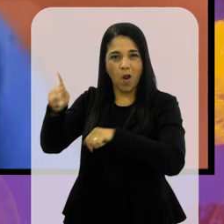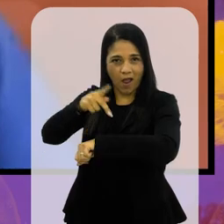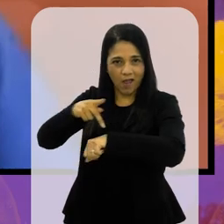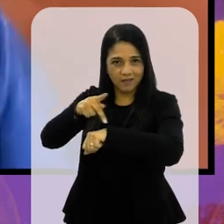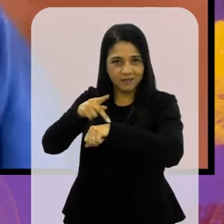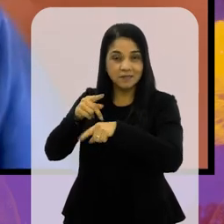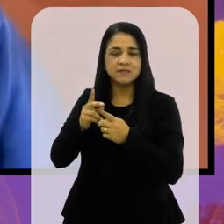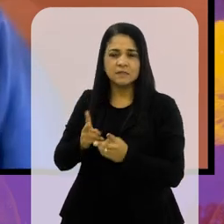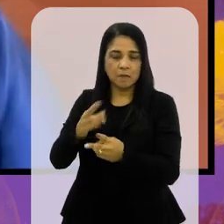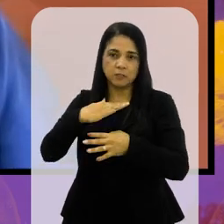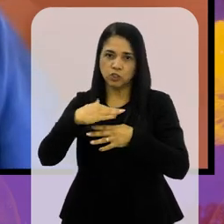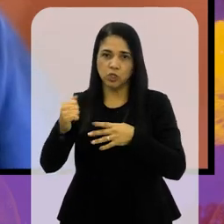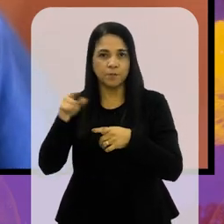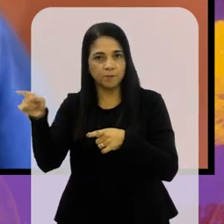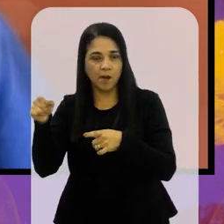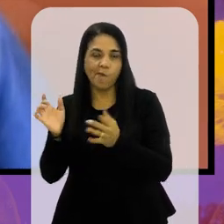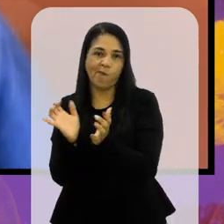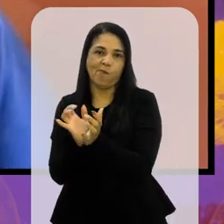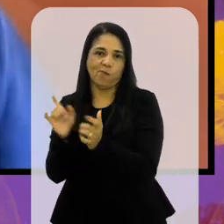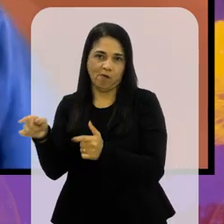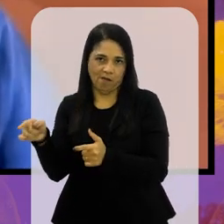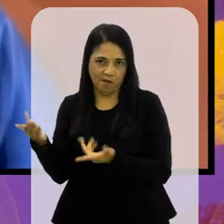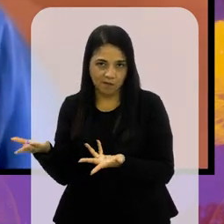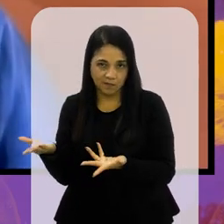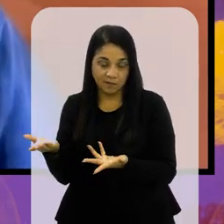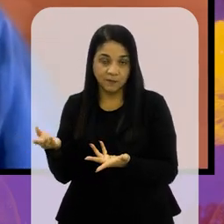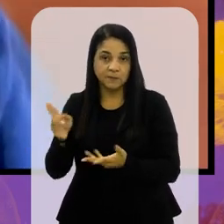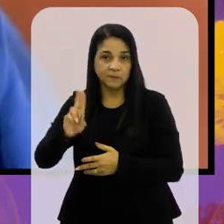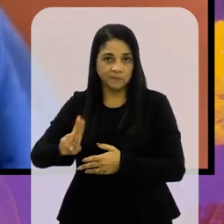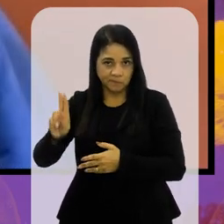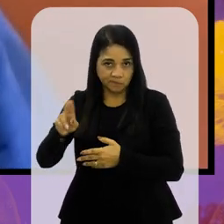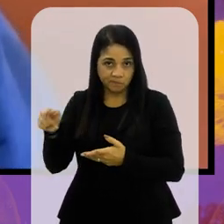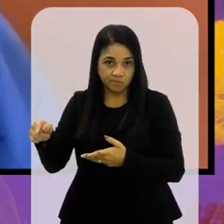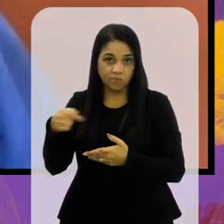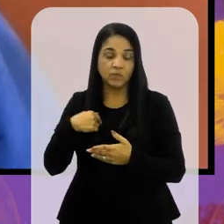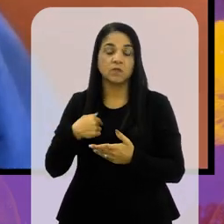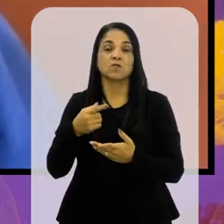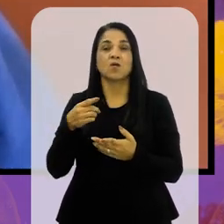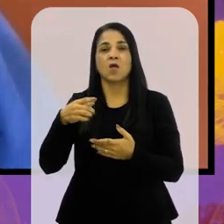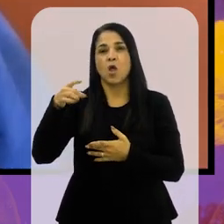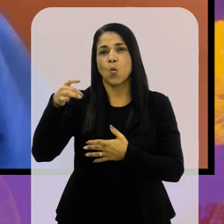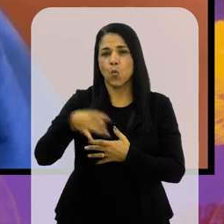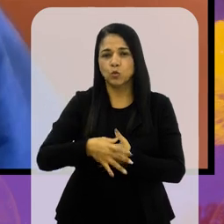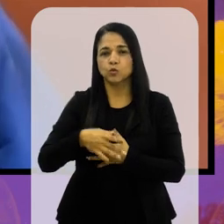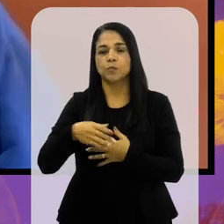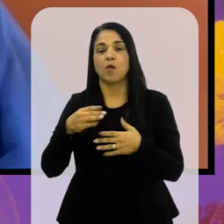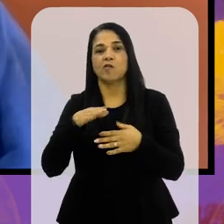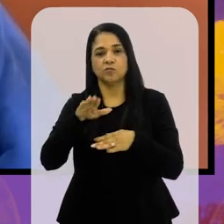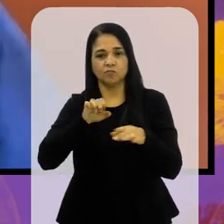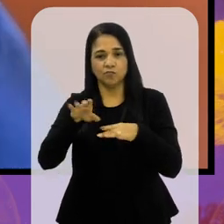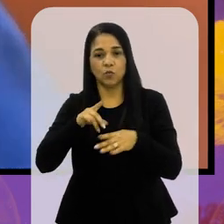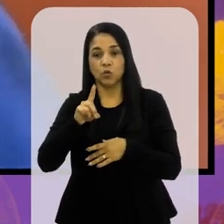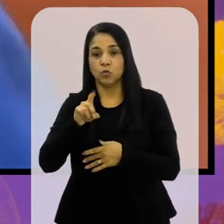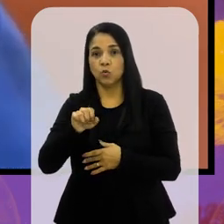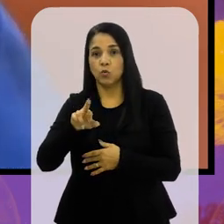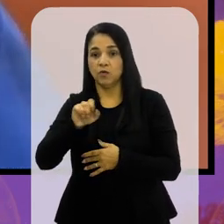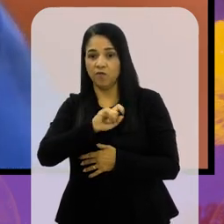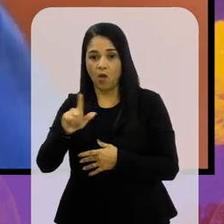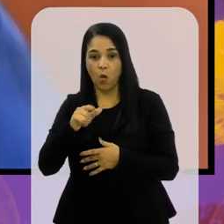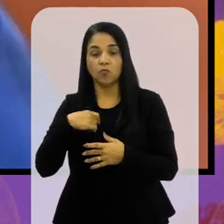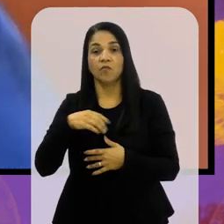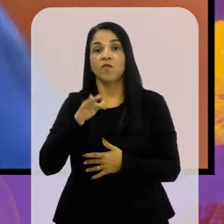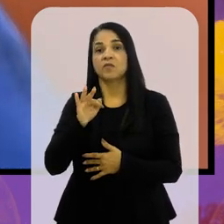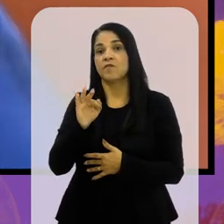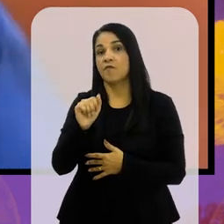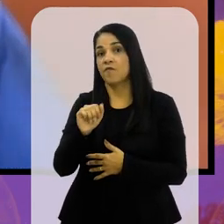convocados pela seleção uruguaia. Na última convocação do Brasil, do Dorival Júnior, ele levou o